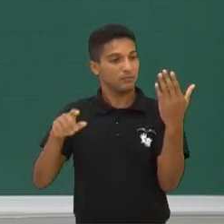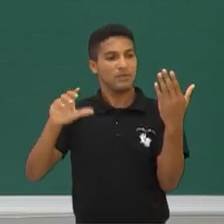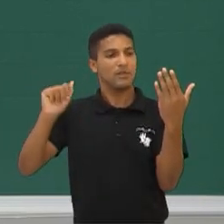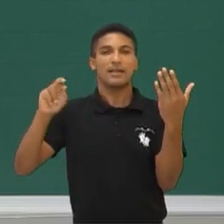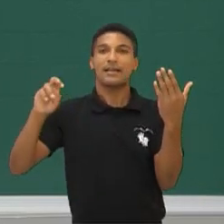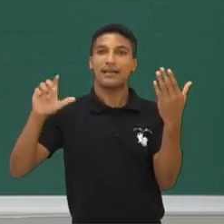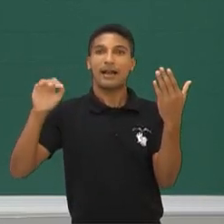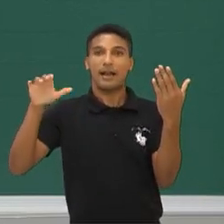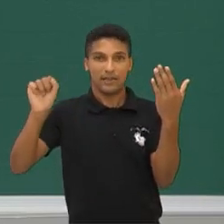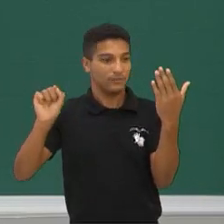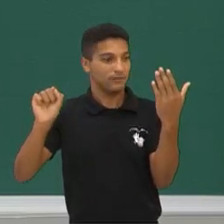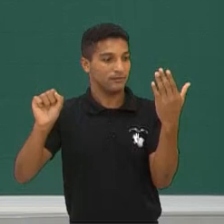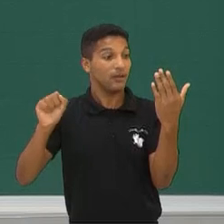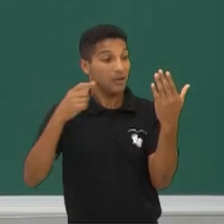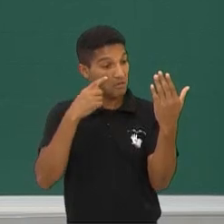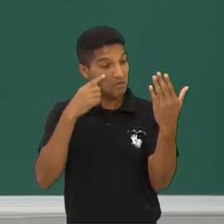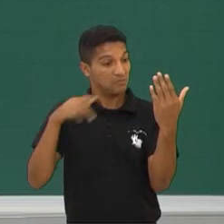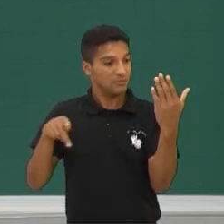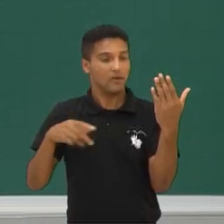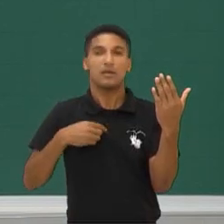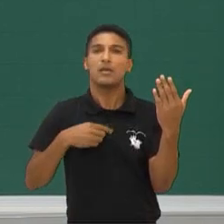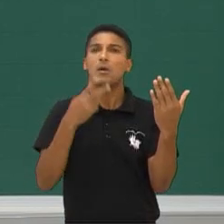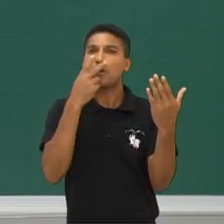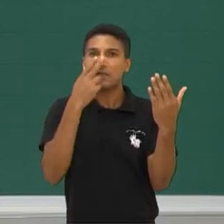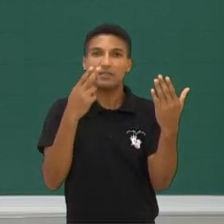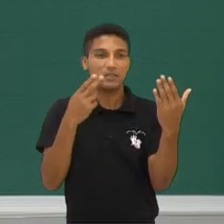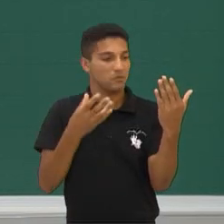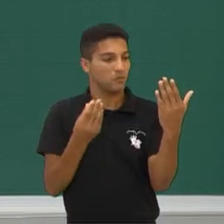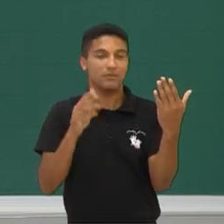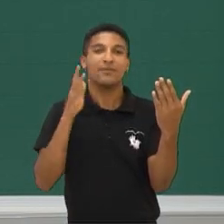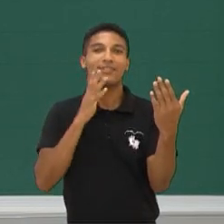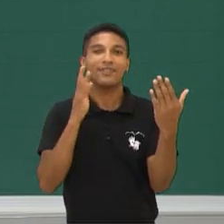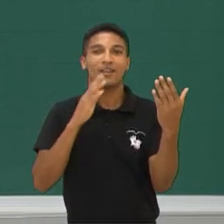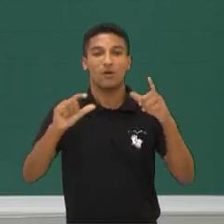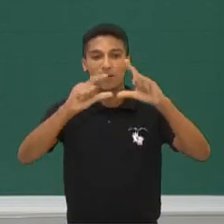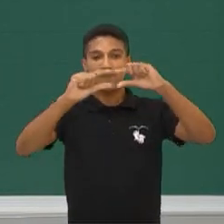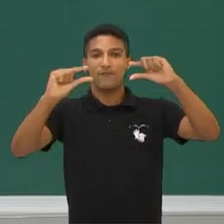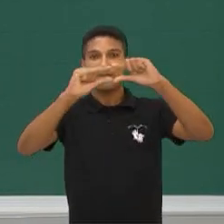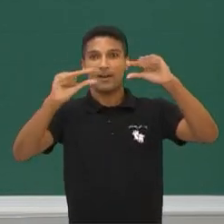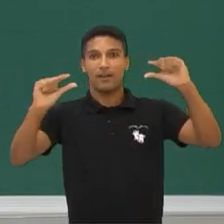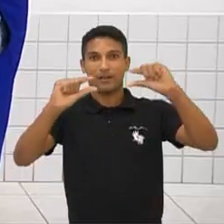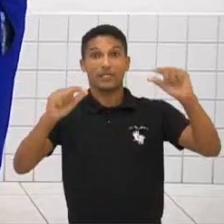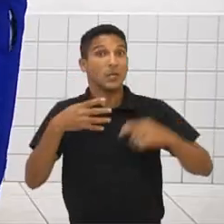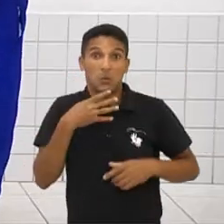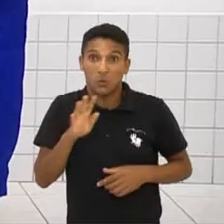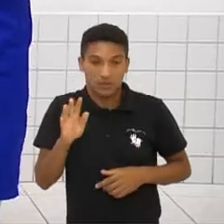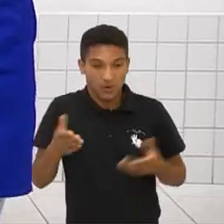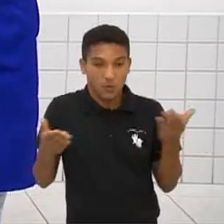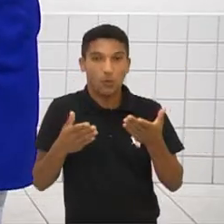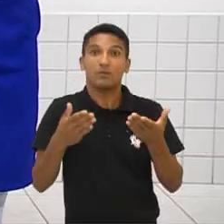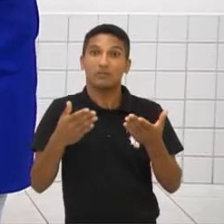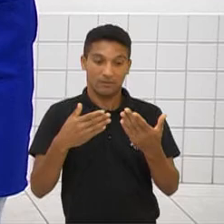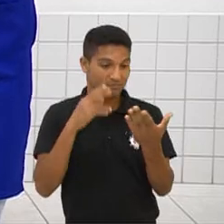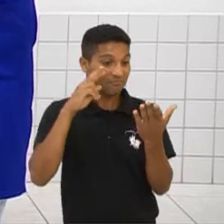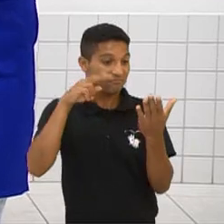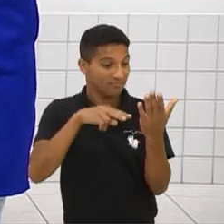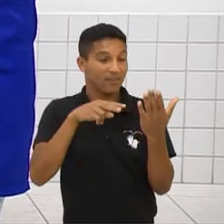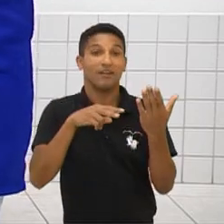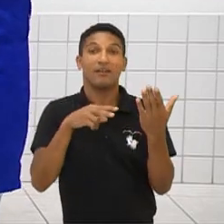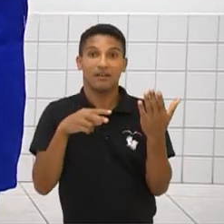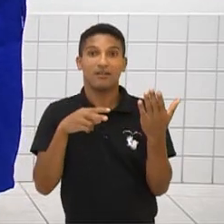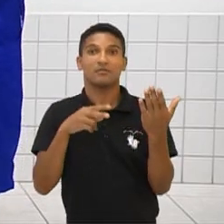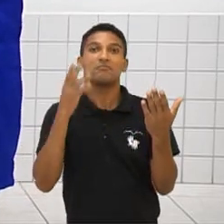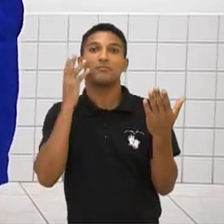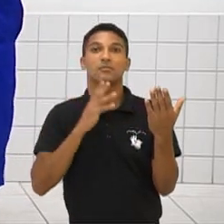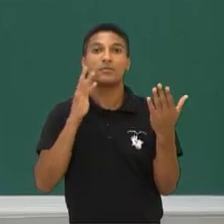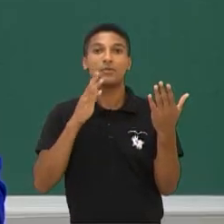expressões idiomáticas muito legais. Eu não conhecia, mas vi isso hoje de manhã. Show de bola. Então, o pessoal está